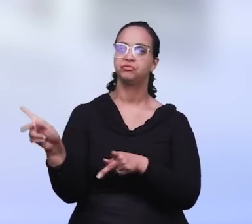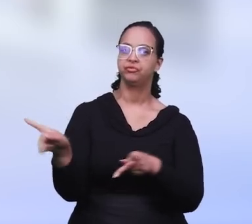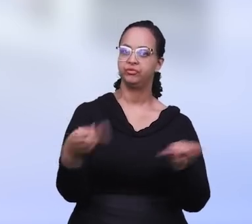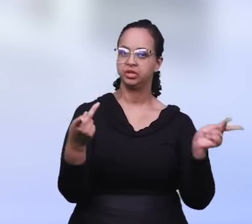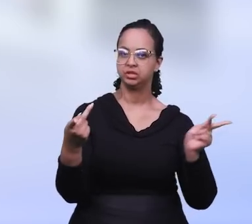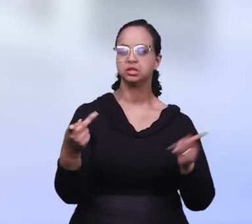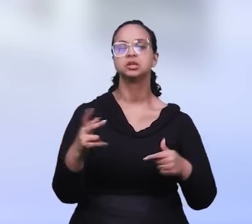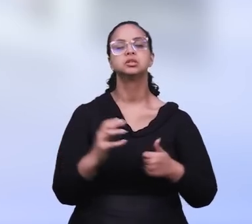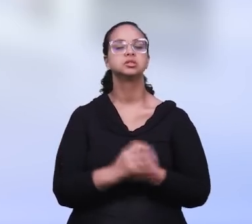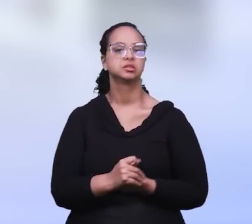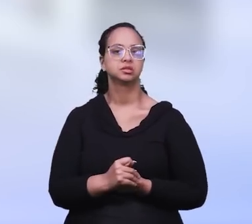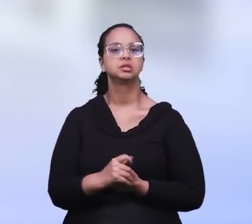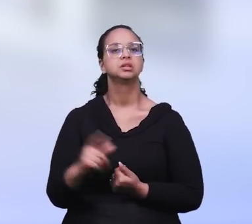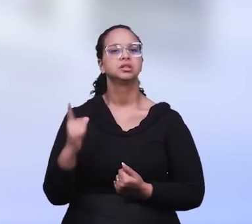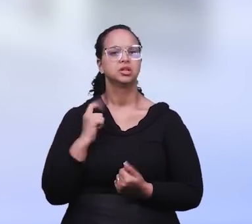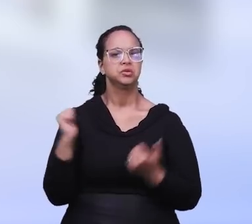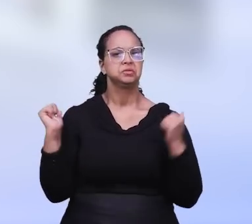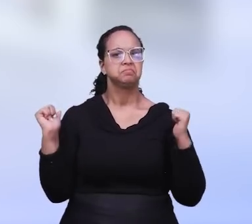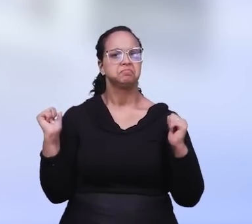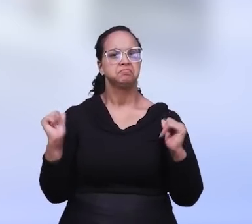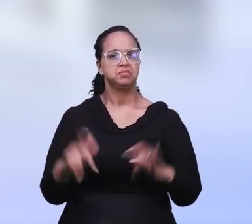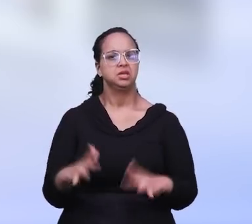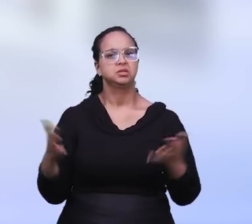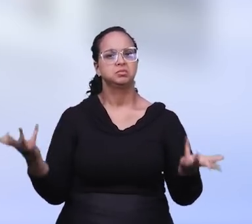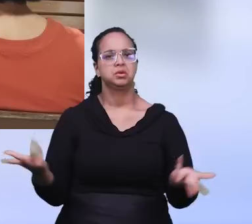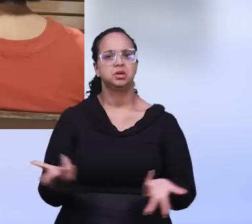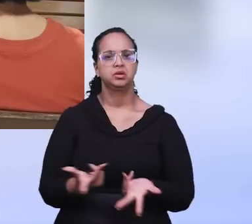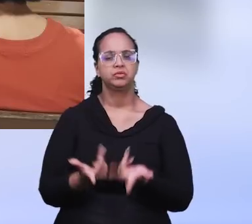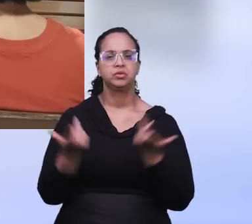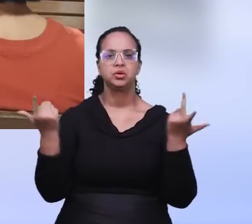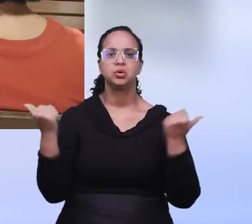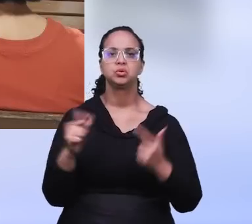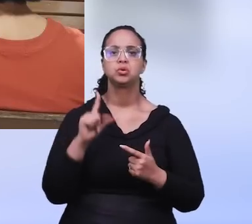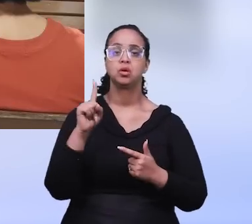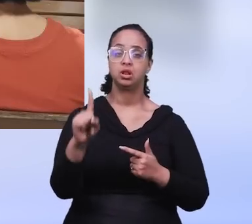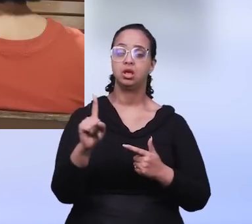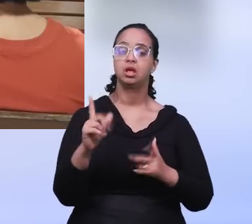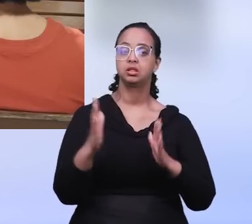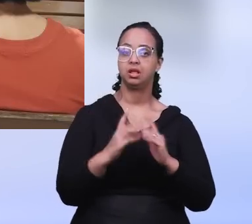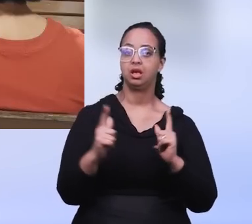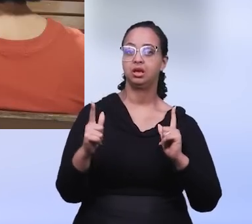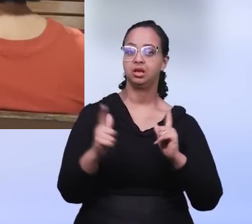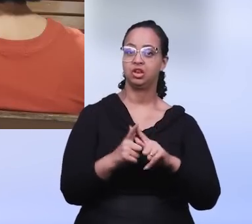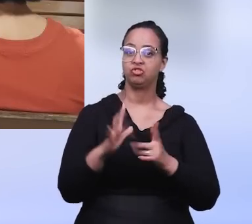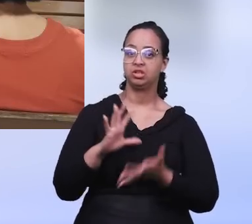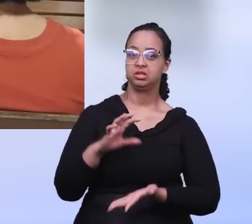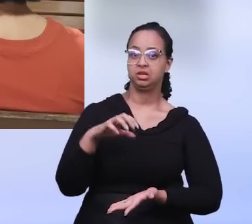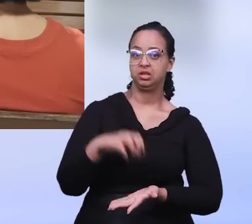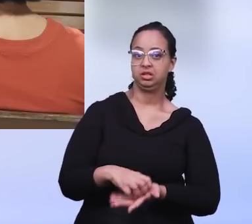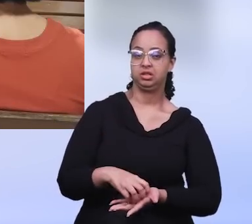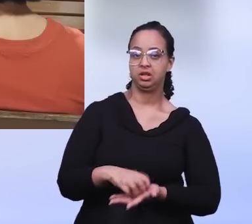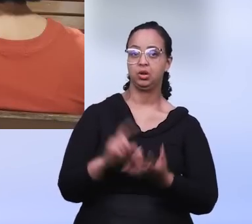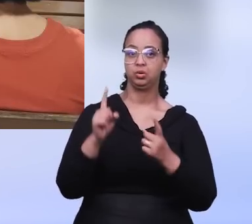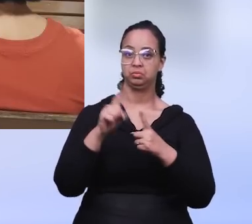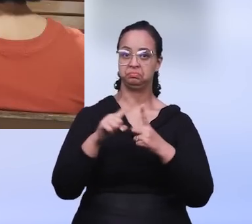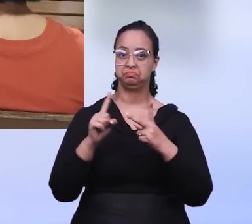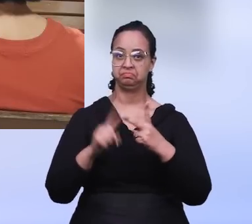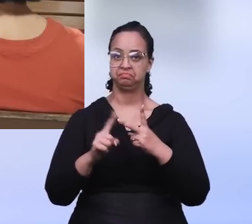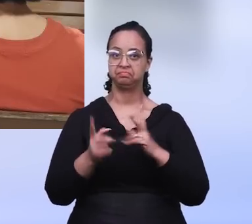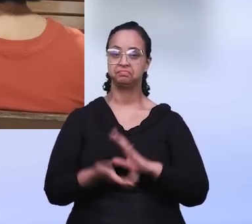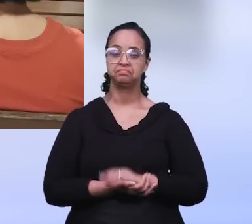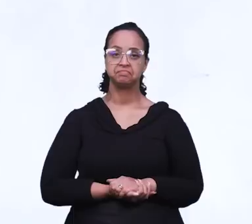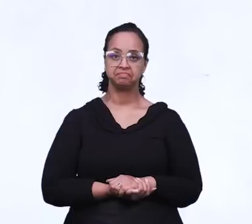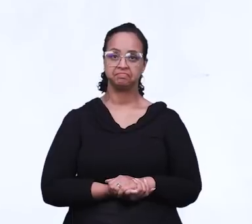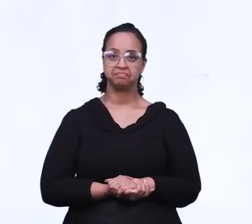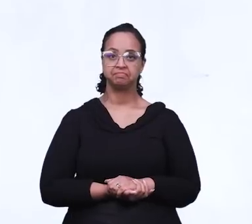visitantes. Ocorreu toda essa bênção, esse evento glorioso, na Igreja Central com a presença do pastor Antonio Maio e o ungido